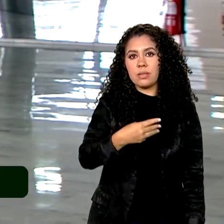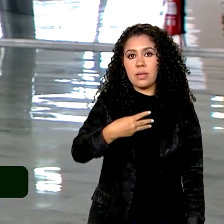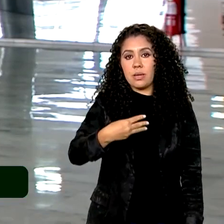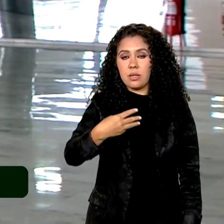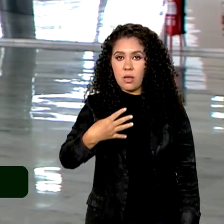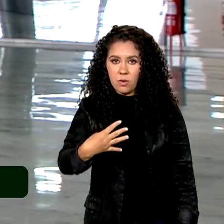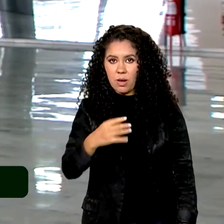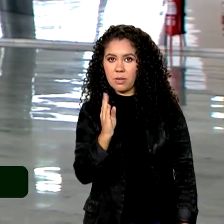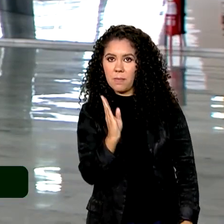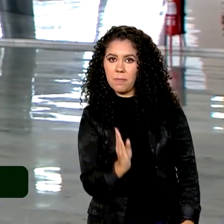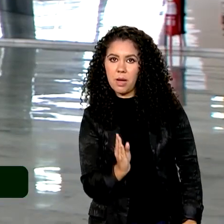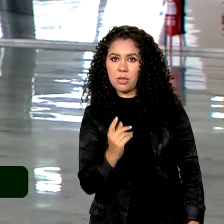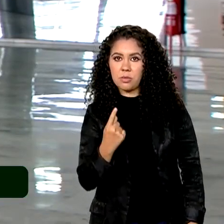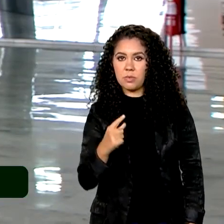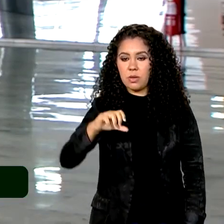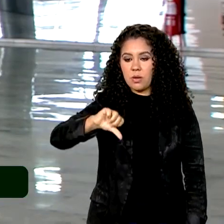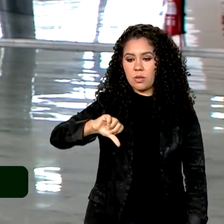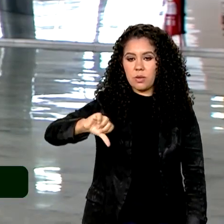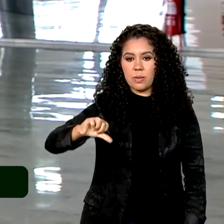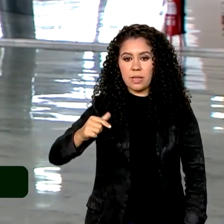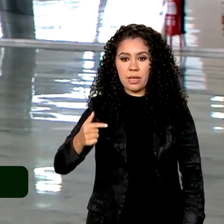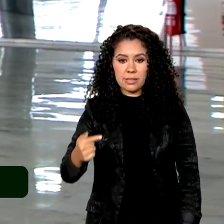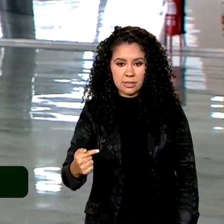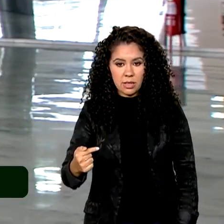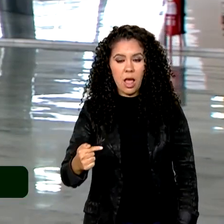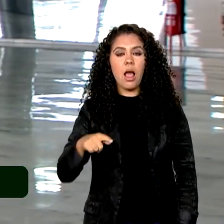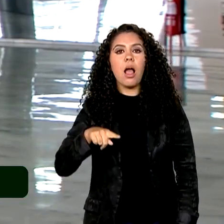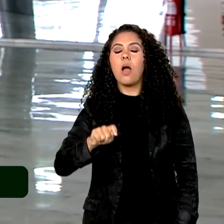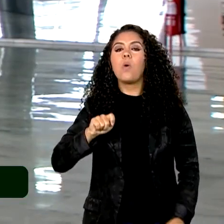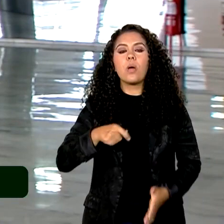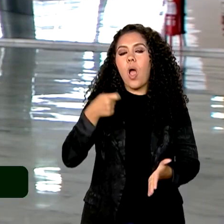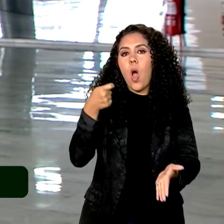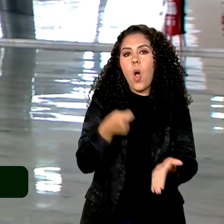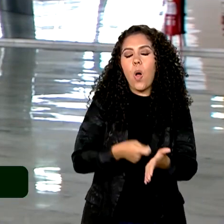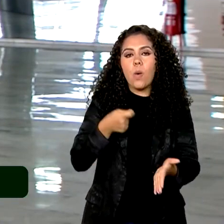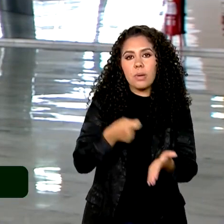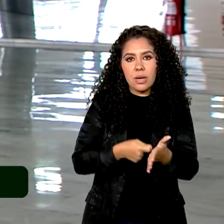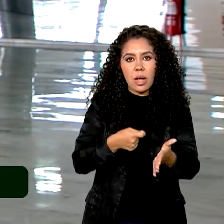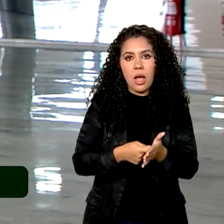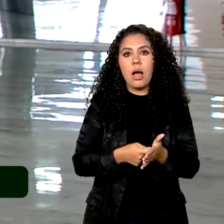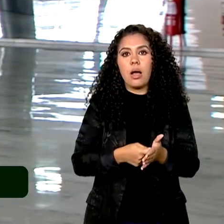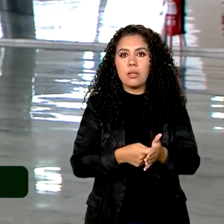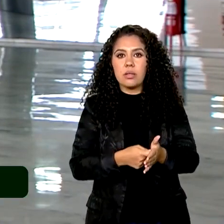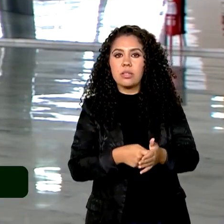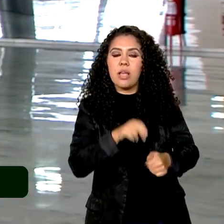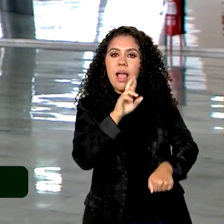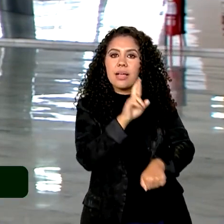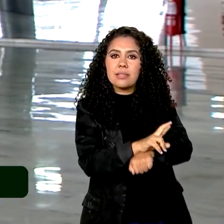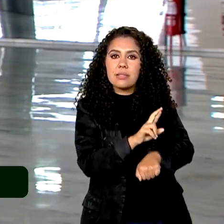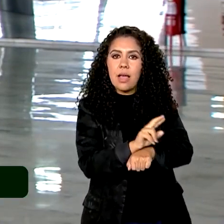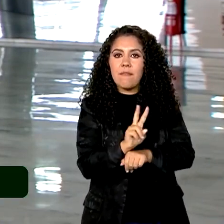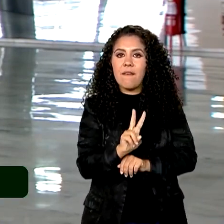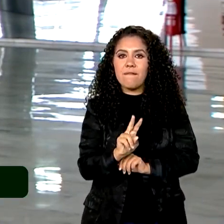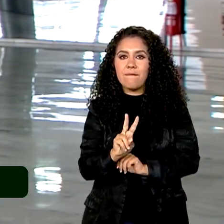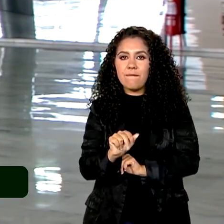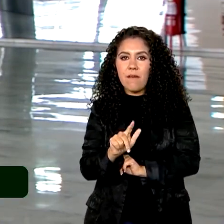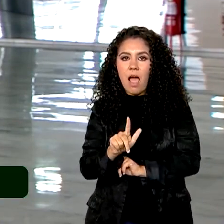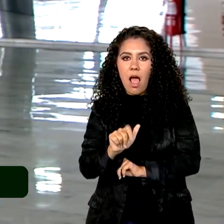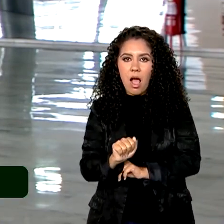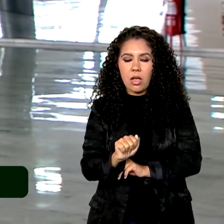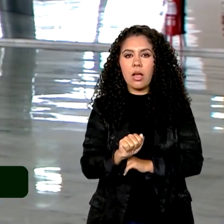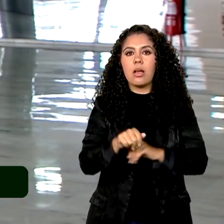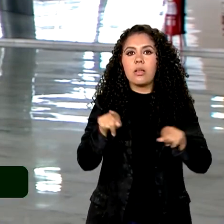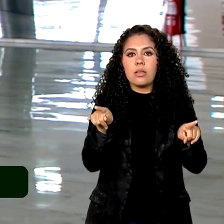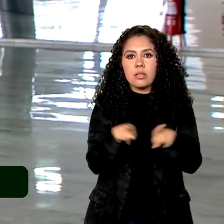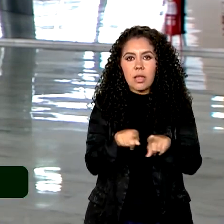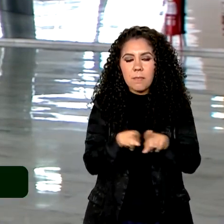de 1997, que estabelece a obrigatoriedade de reserva de vaga e espaço para o transporte